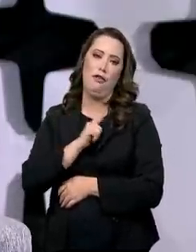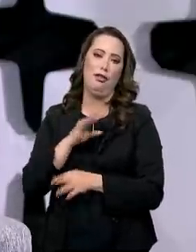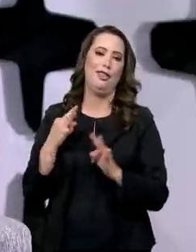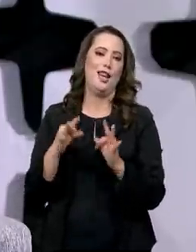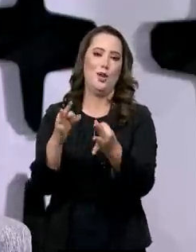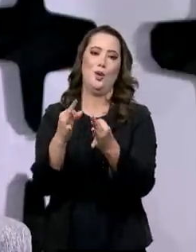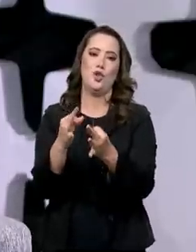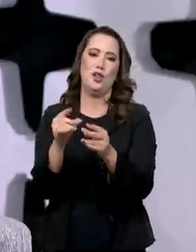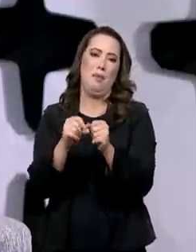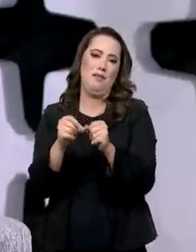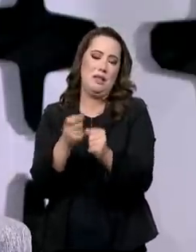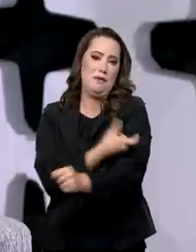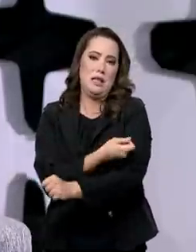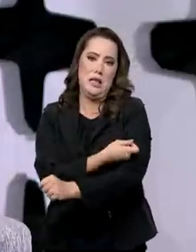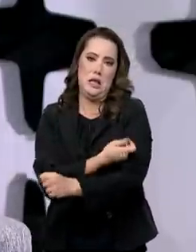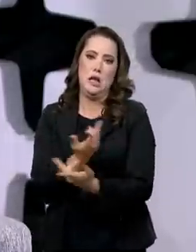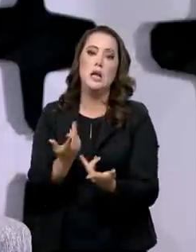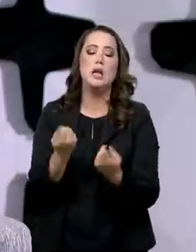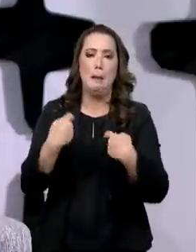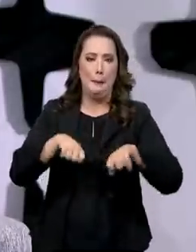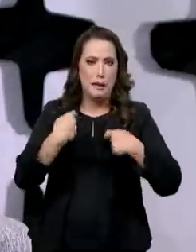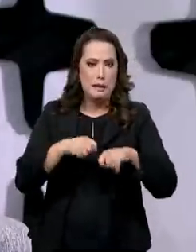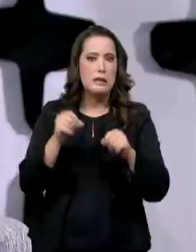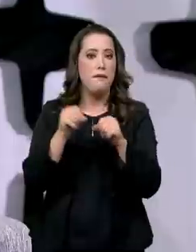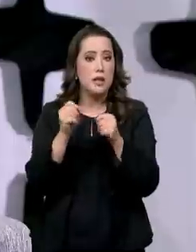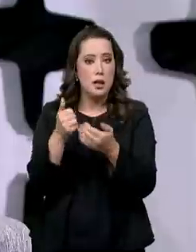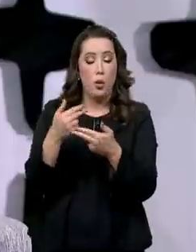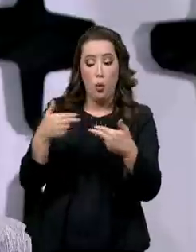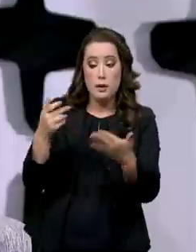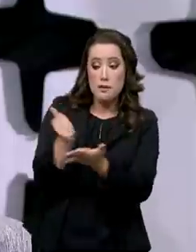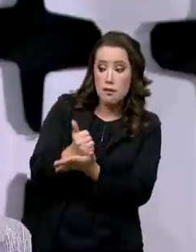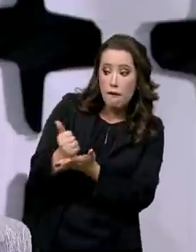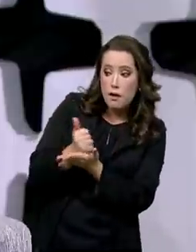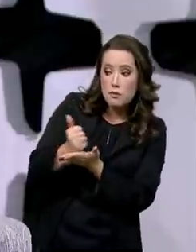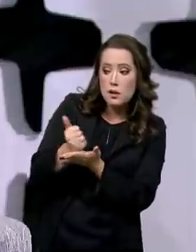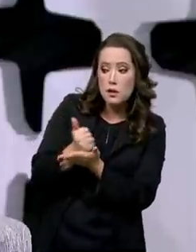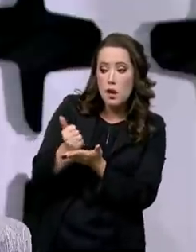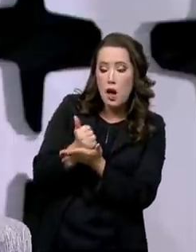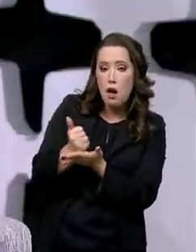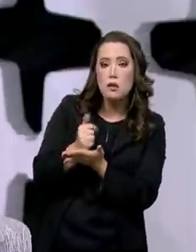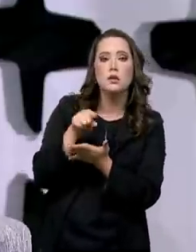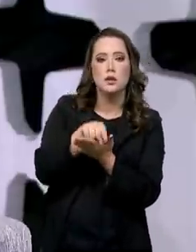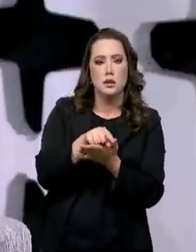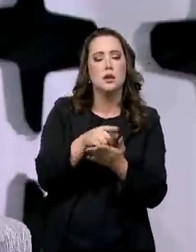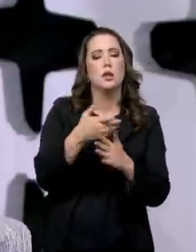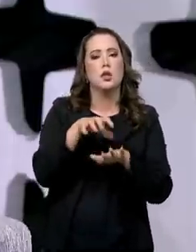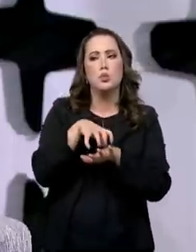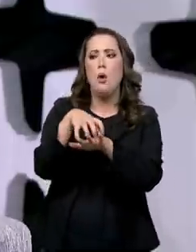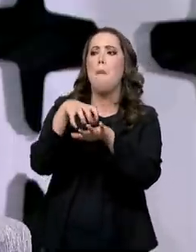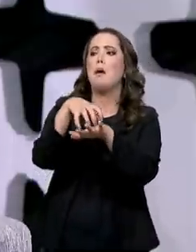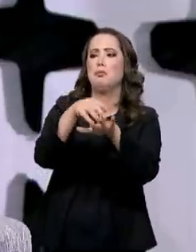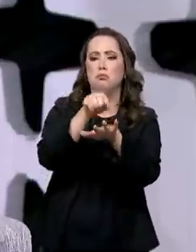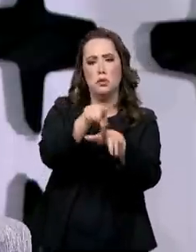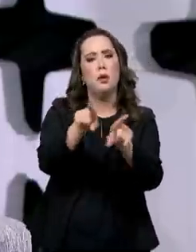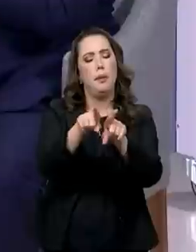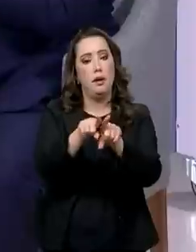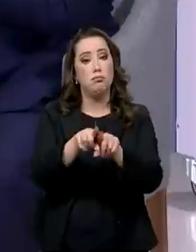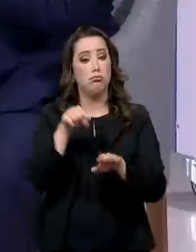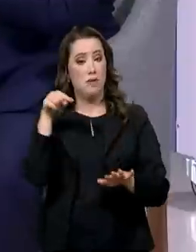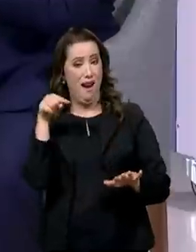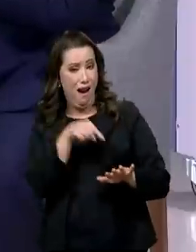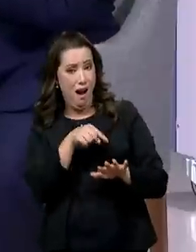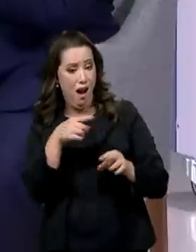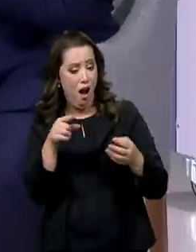tecnologia, ela precisa ter a produção do insumo farmacêutico e a distribuição, invasamento e distribuição. A gente sempre fez bem essa última parte.